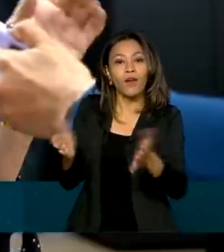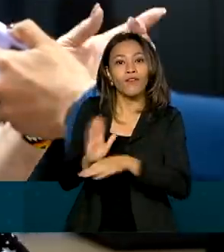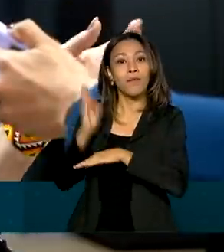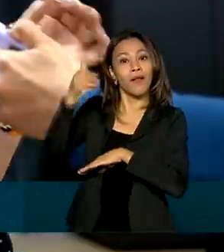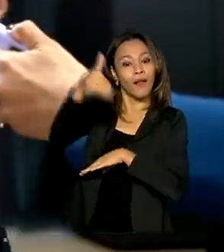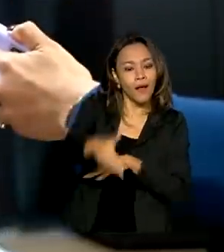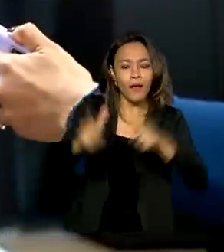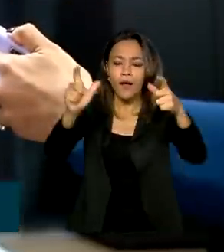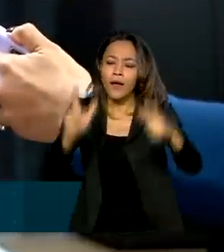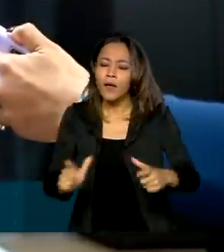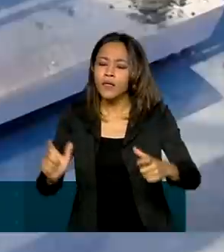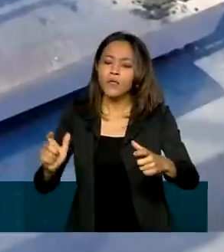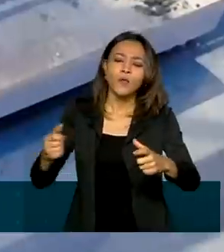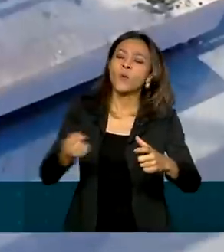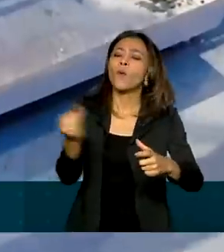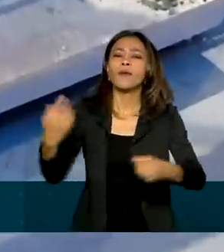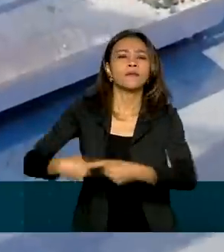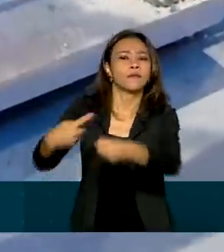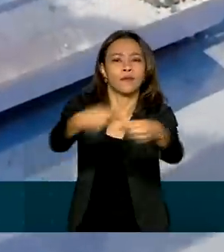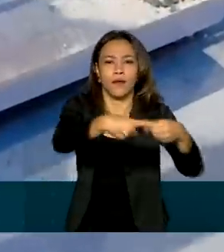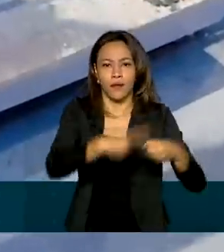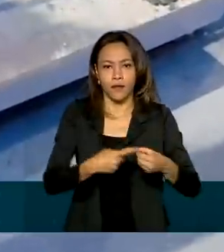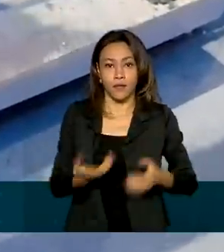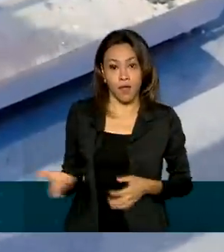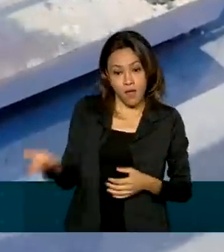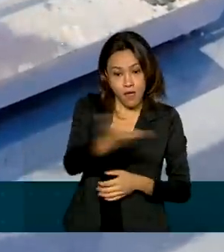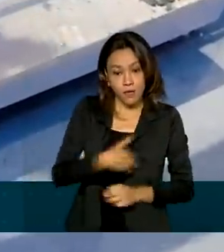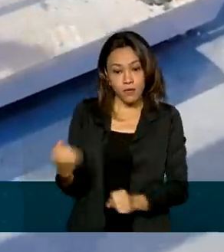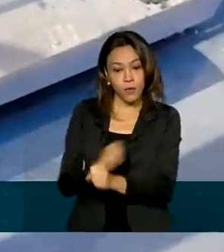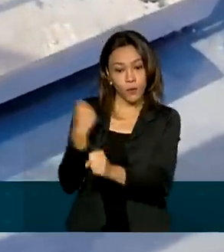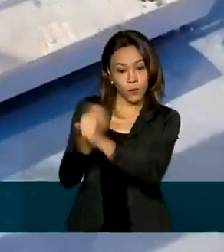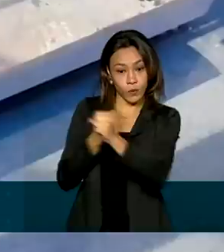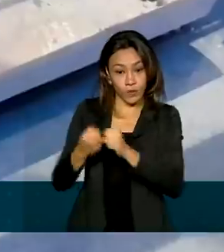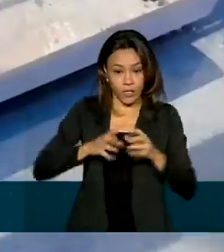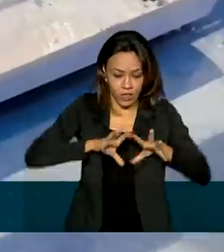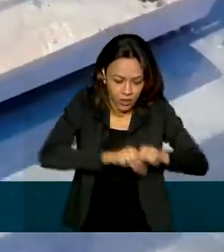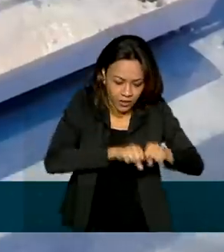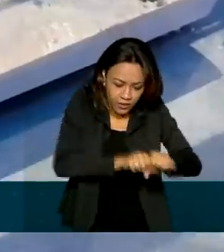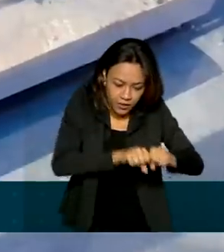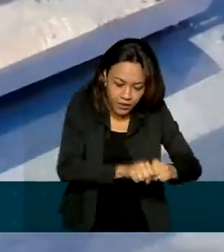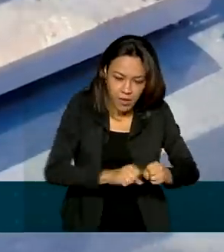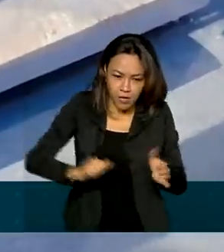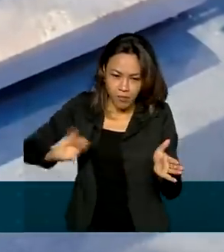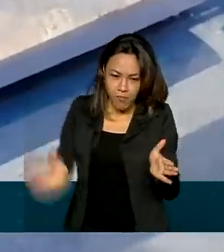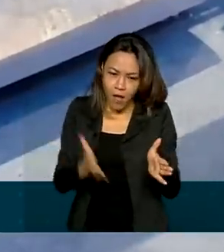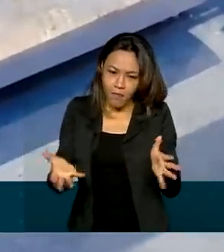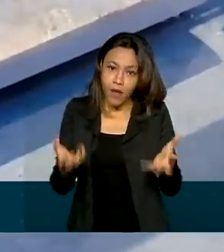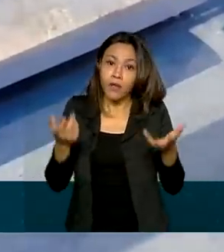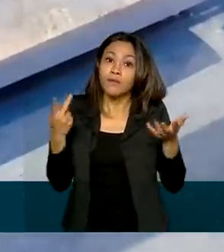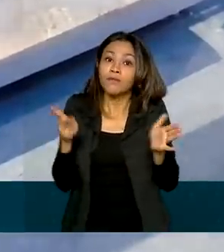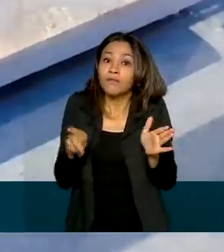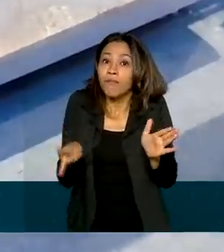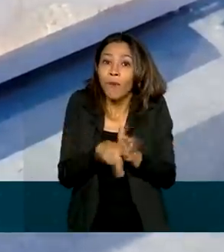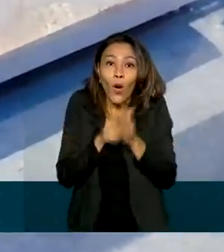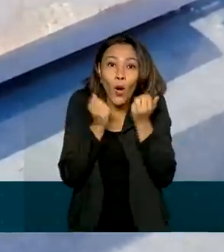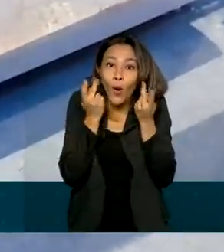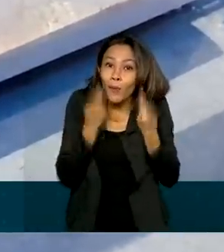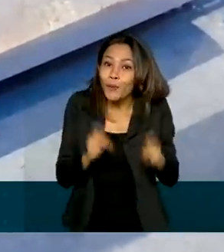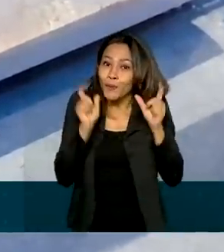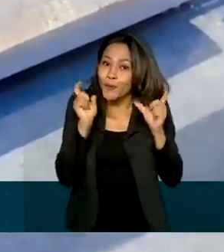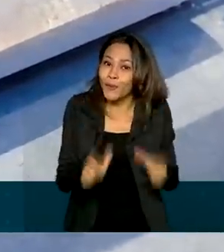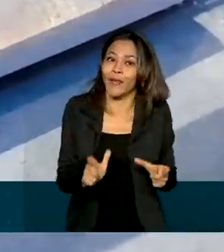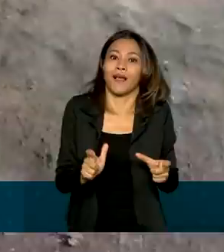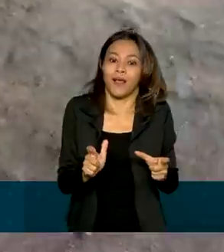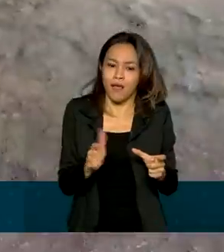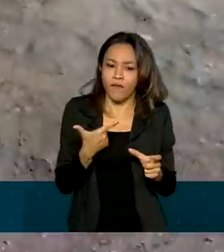cidade. Qual cidade? As construções levam cimento, barro e matéria-prima local. E custam cerca